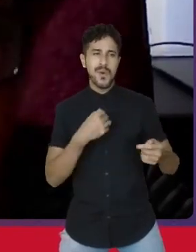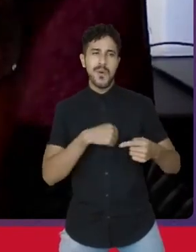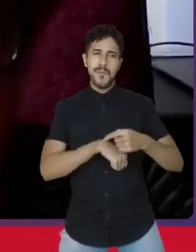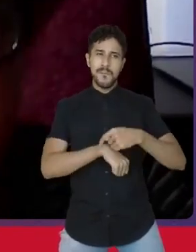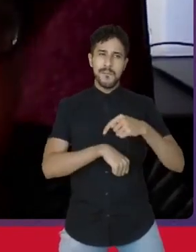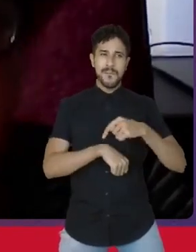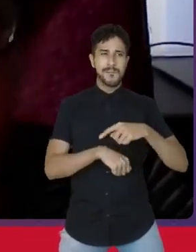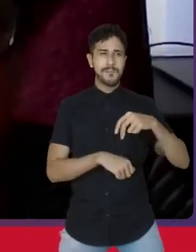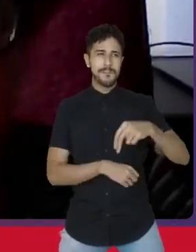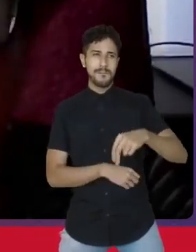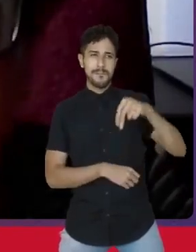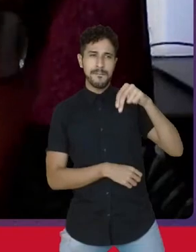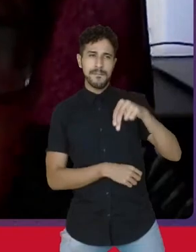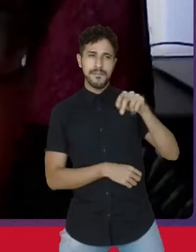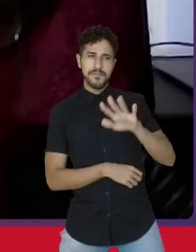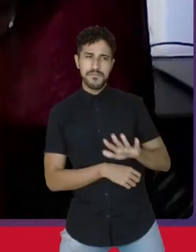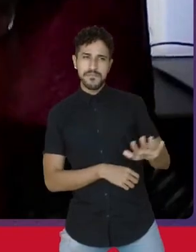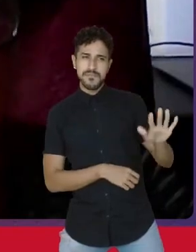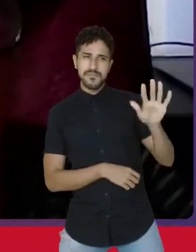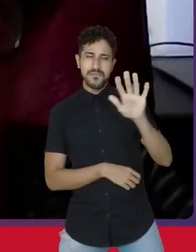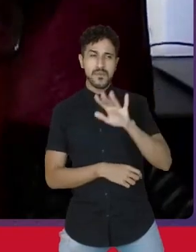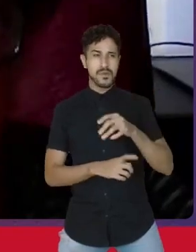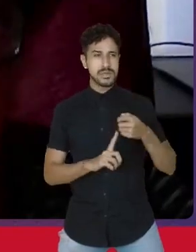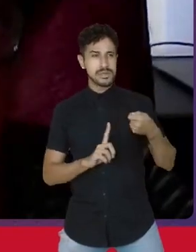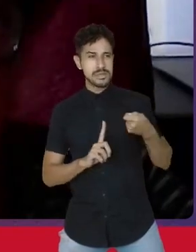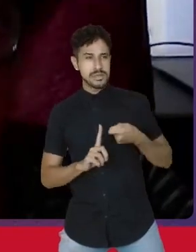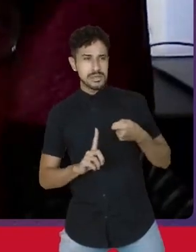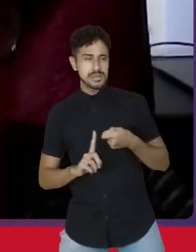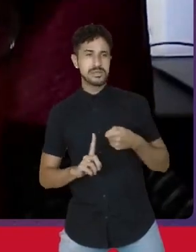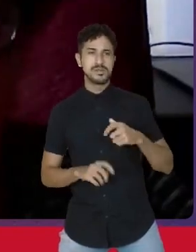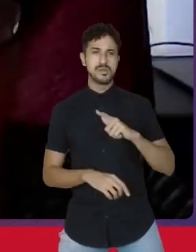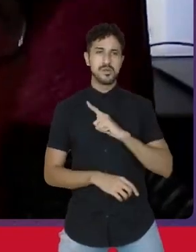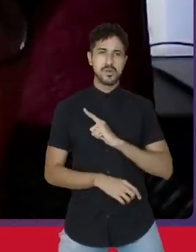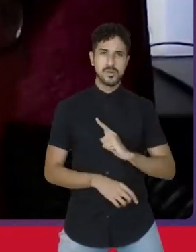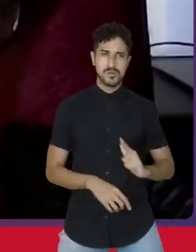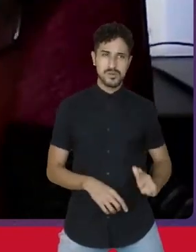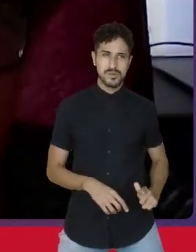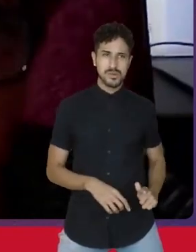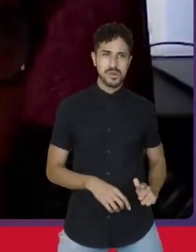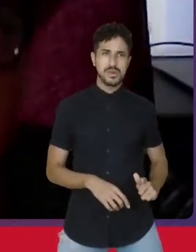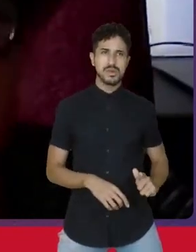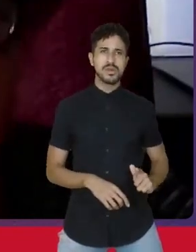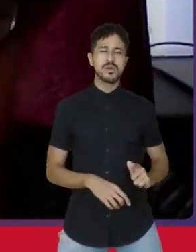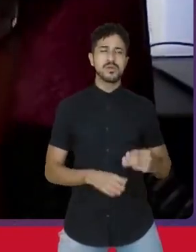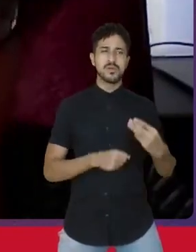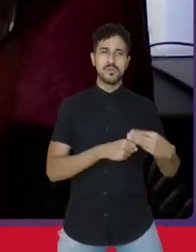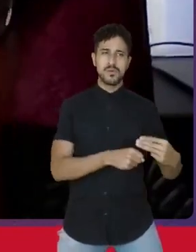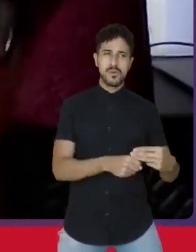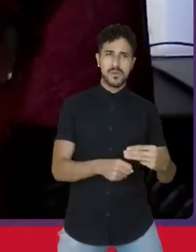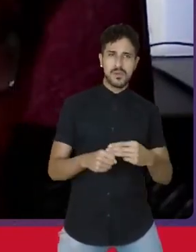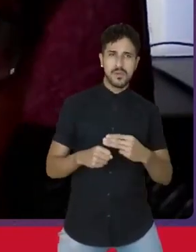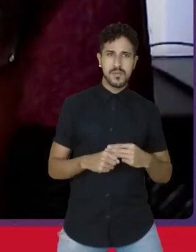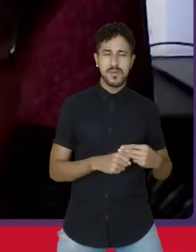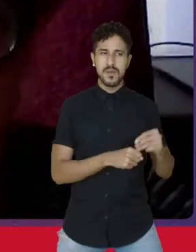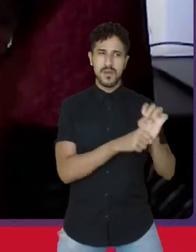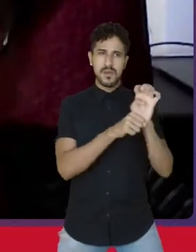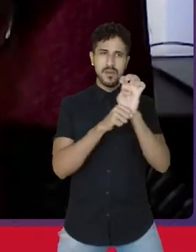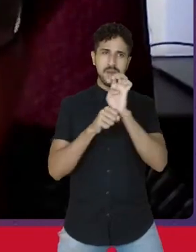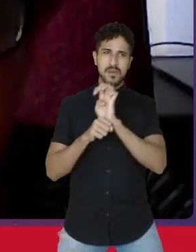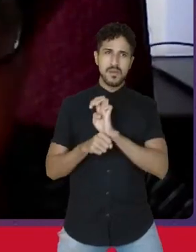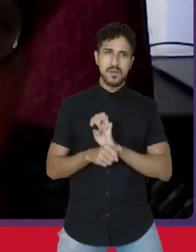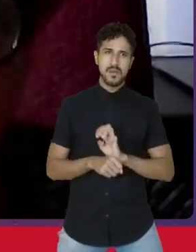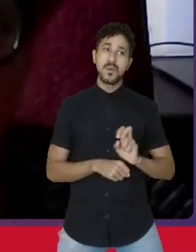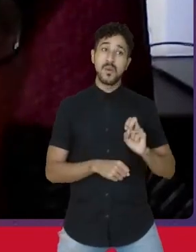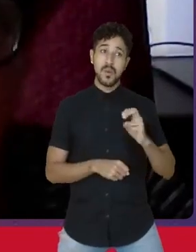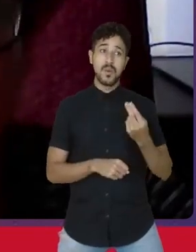nacionais de pressão de governos, sejam eles municipais, estaduais